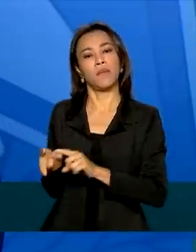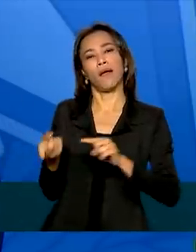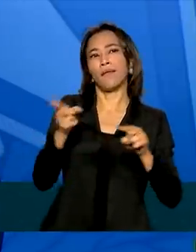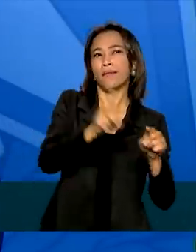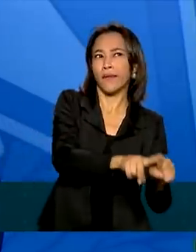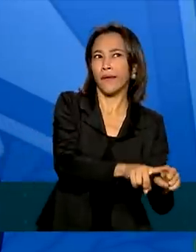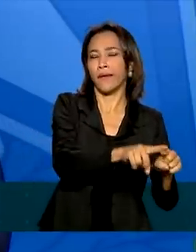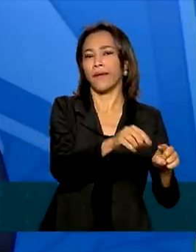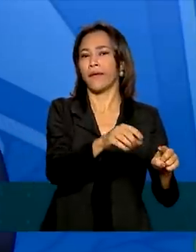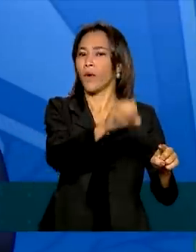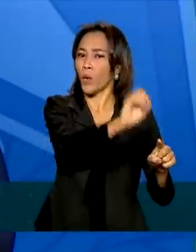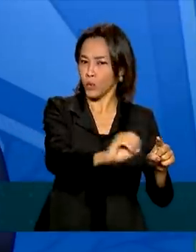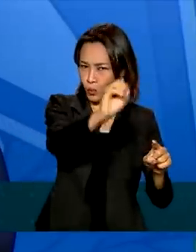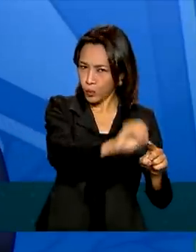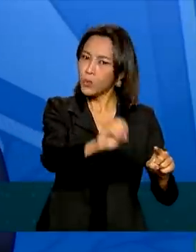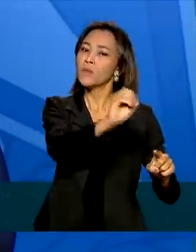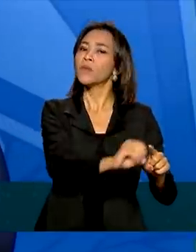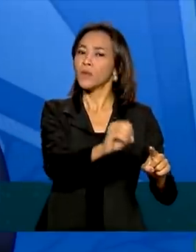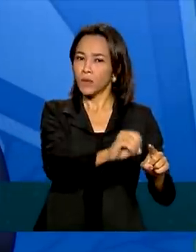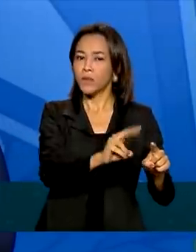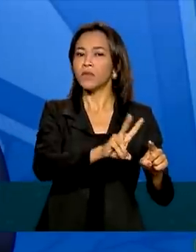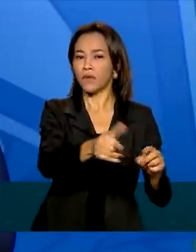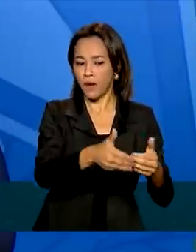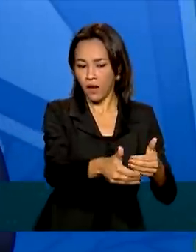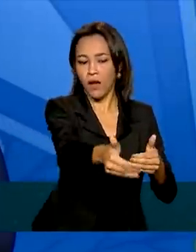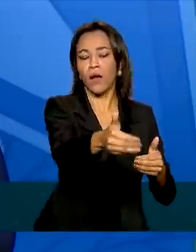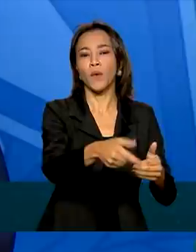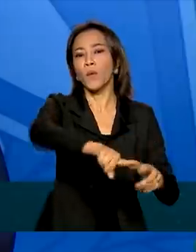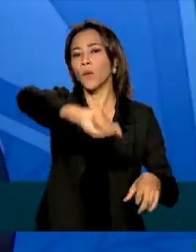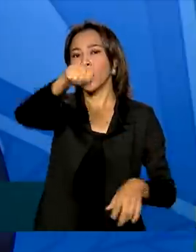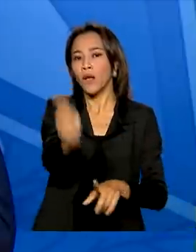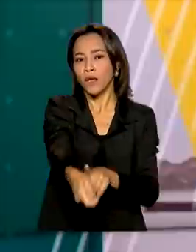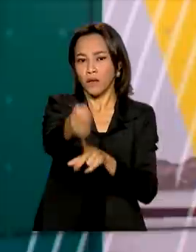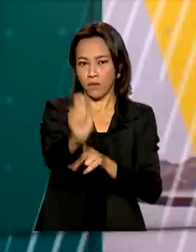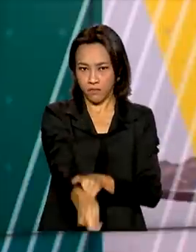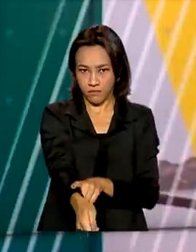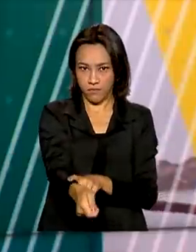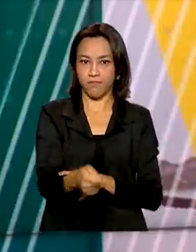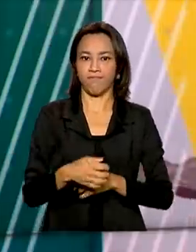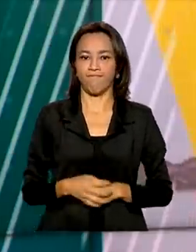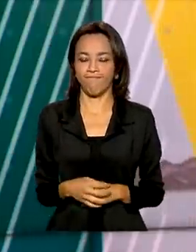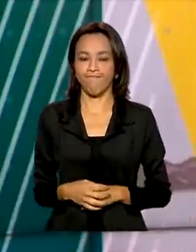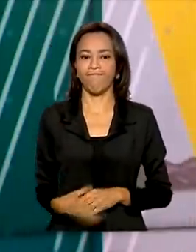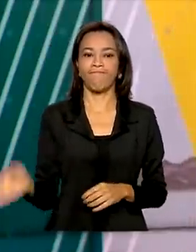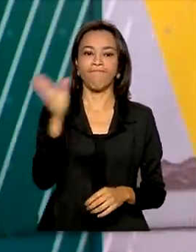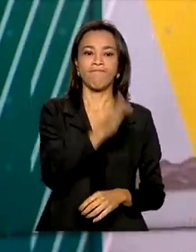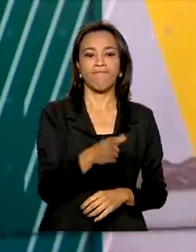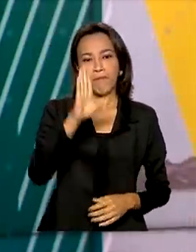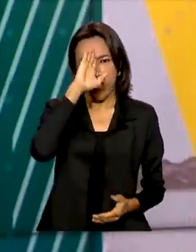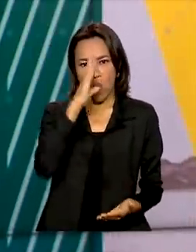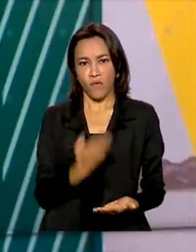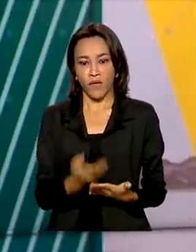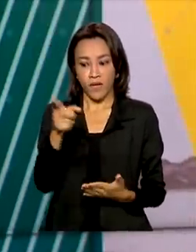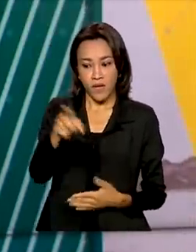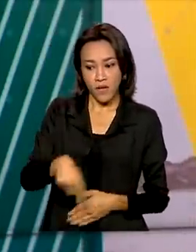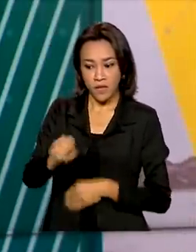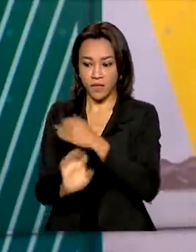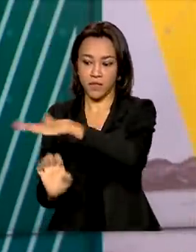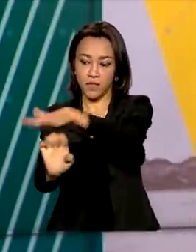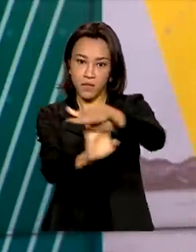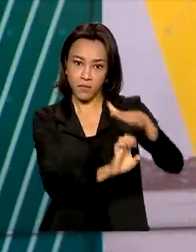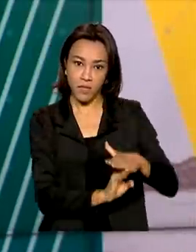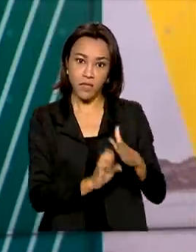Então, no mais tardar outubro, nós teremos a realização do leilão. A confiança dos empresários do comércio